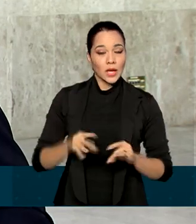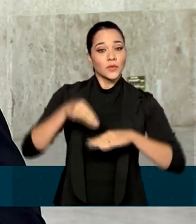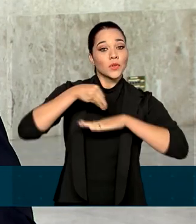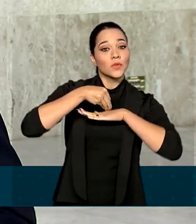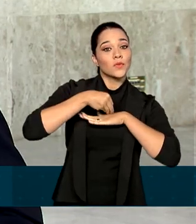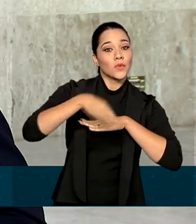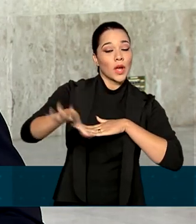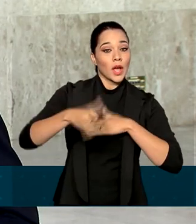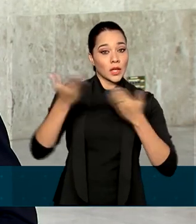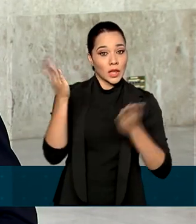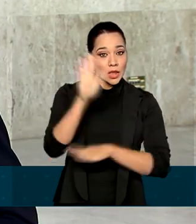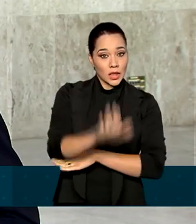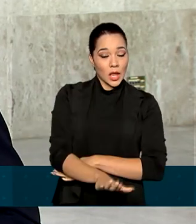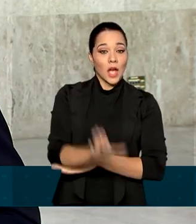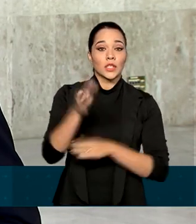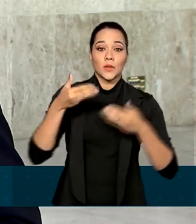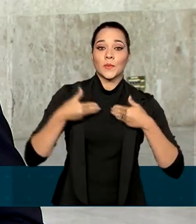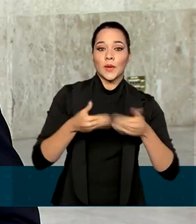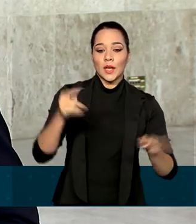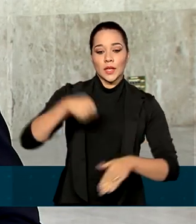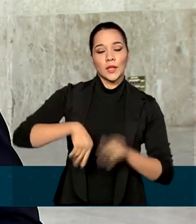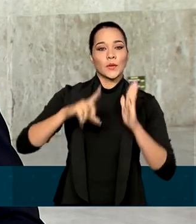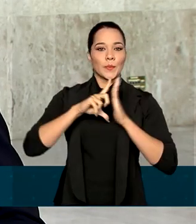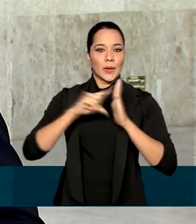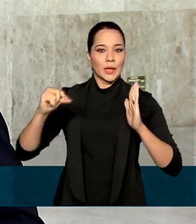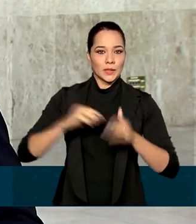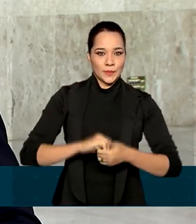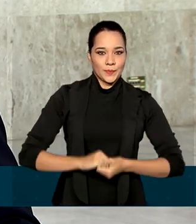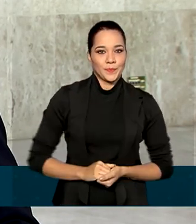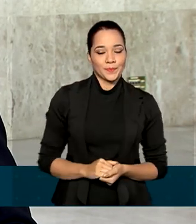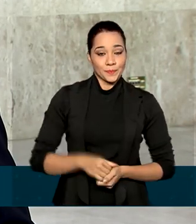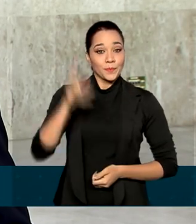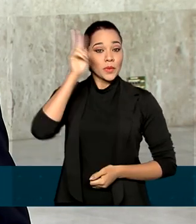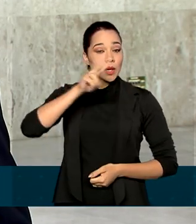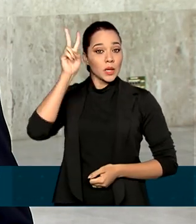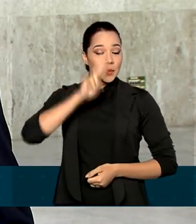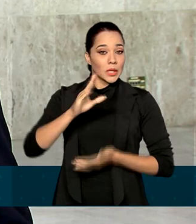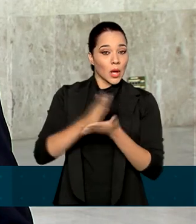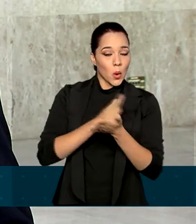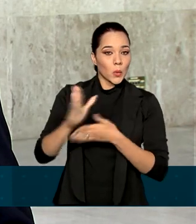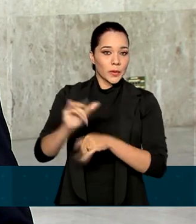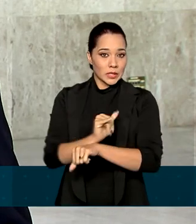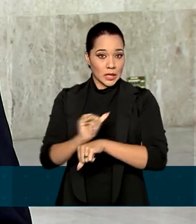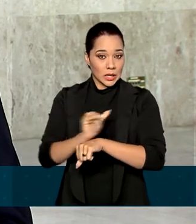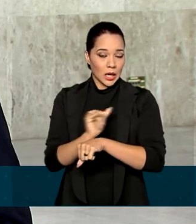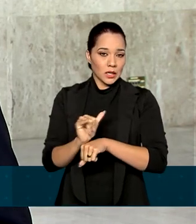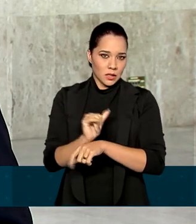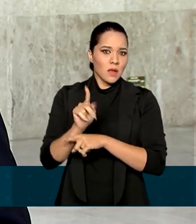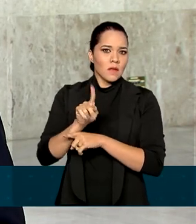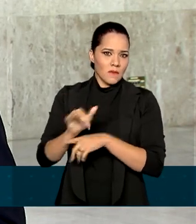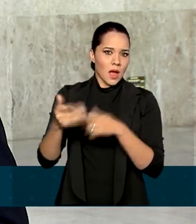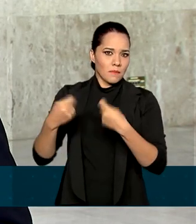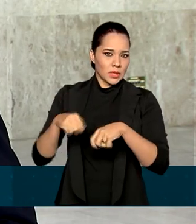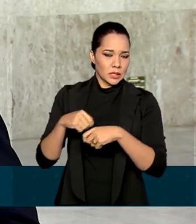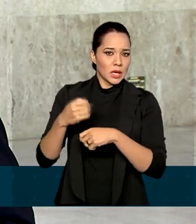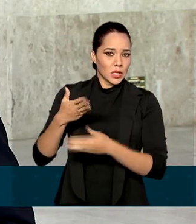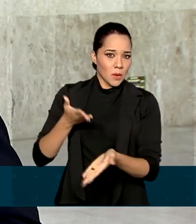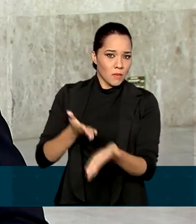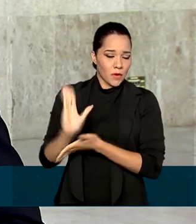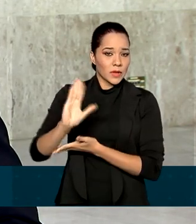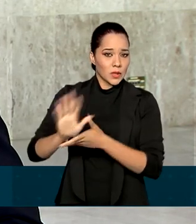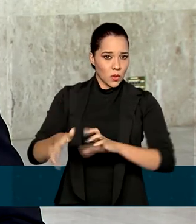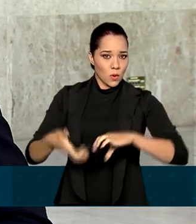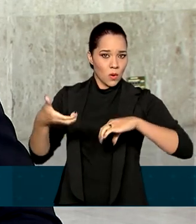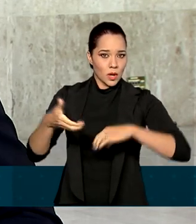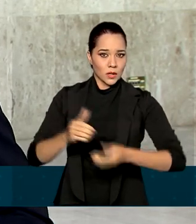divulgados nesta tarde em solenidade aqui no Palácio do Planalto. Lembrando que algumas medidas ainda vão precisar de aprovação do